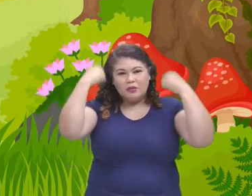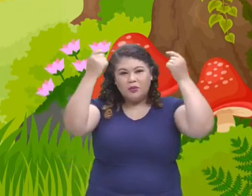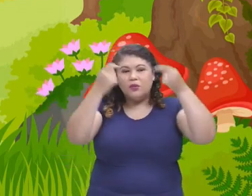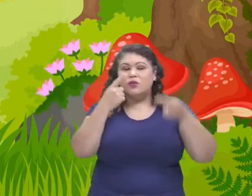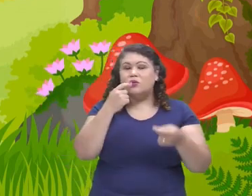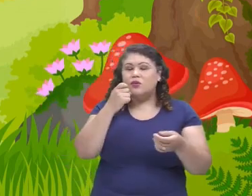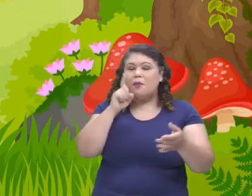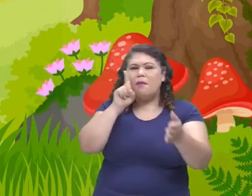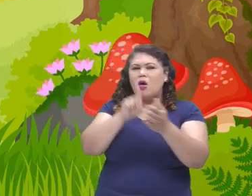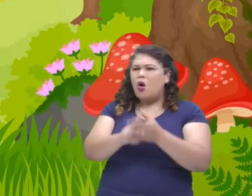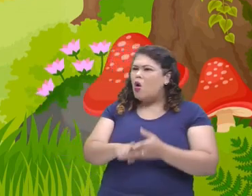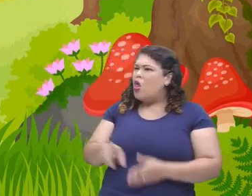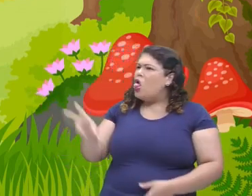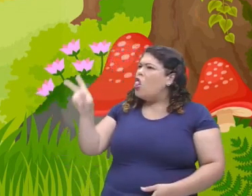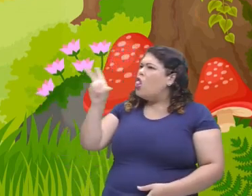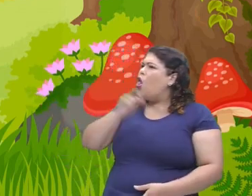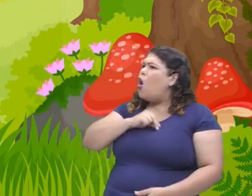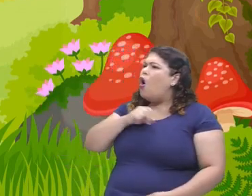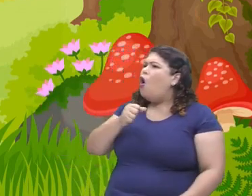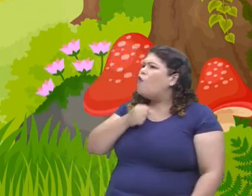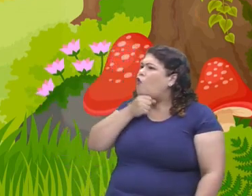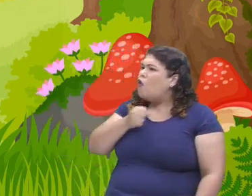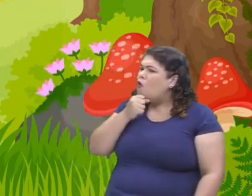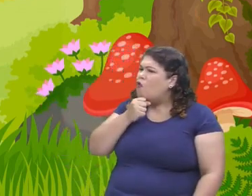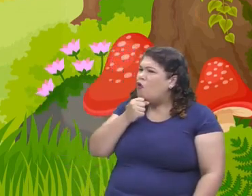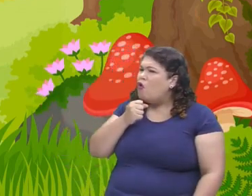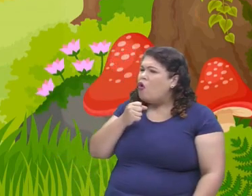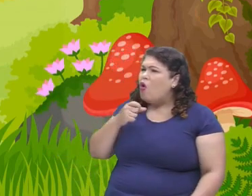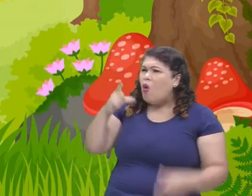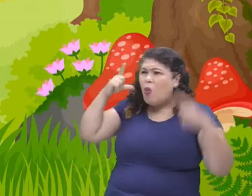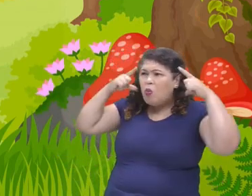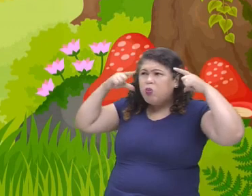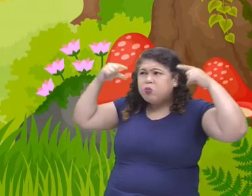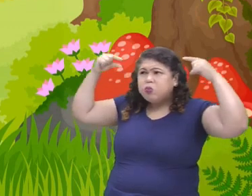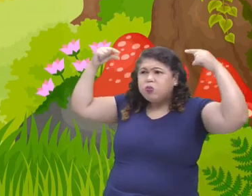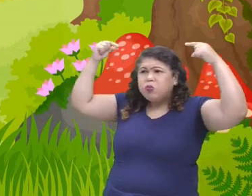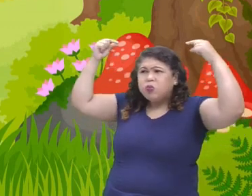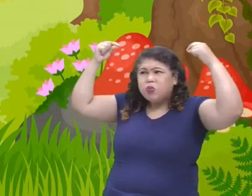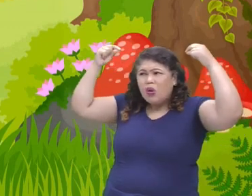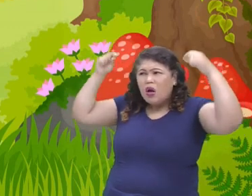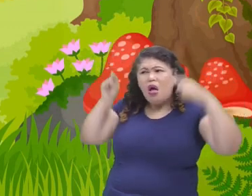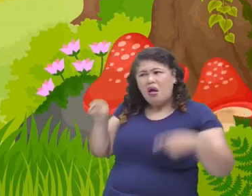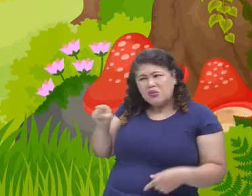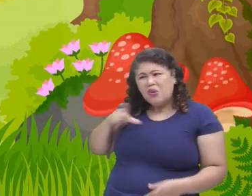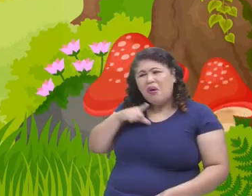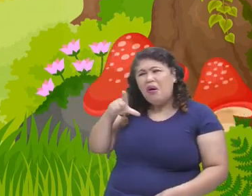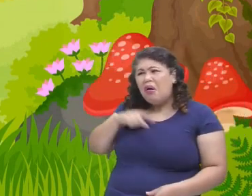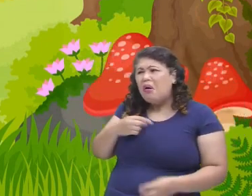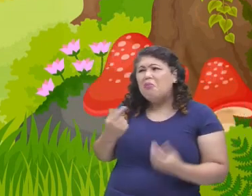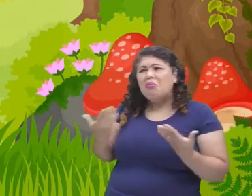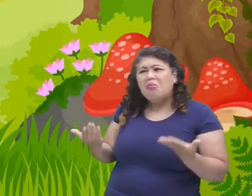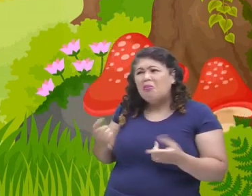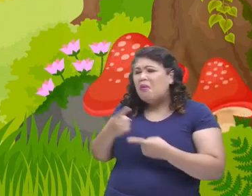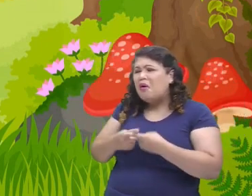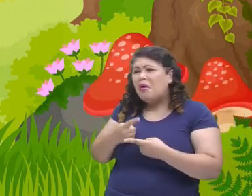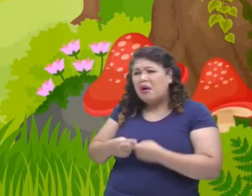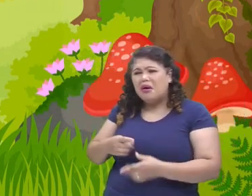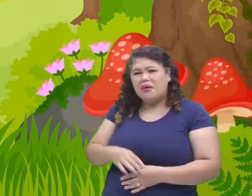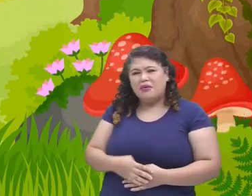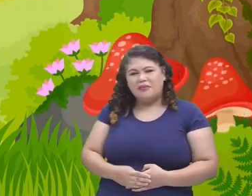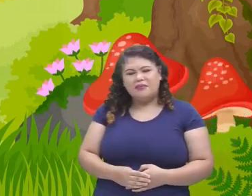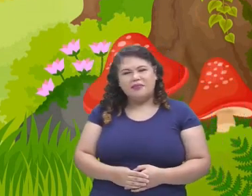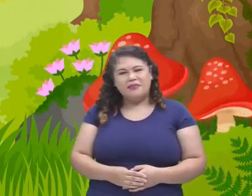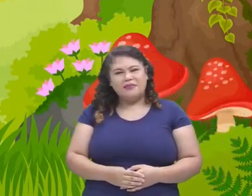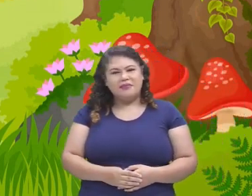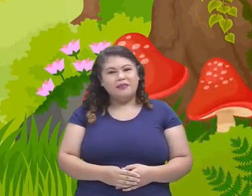Nossa, nossa avó, que orelhas grandes você tem? Isso foi a